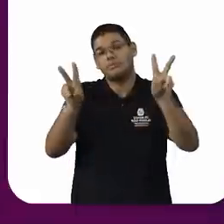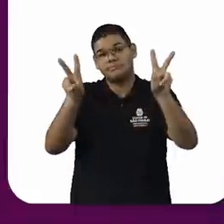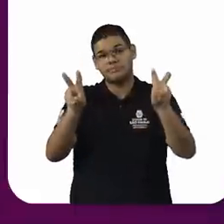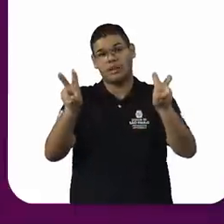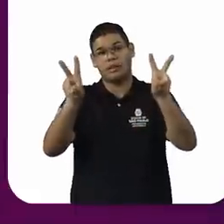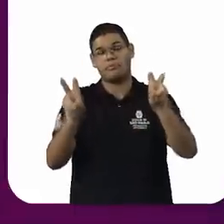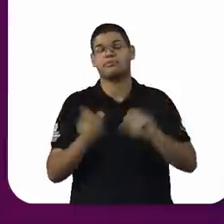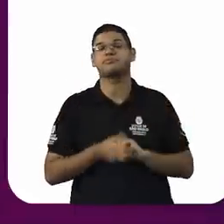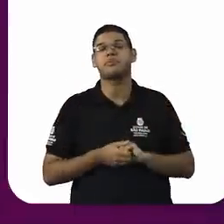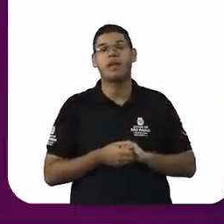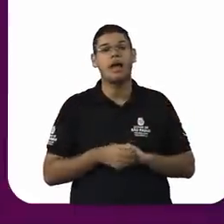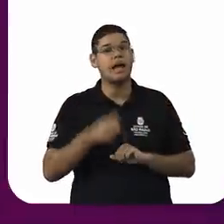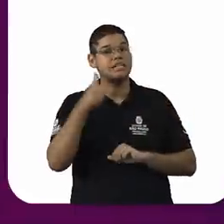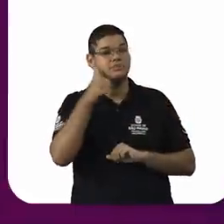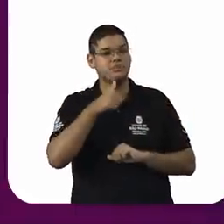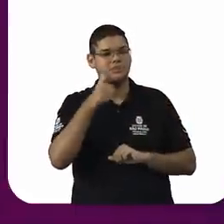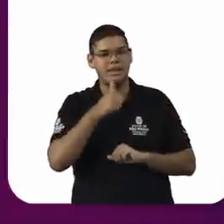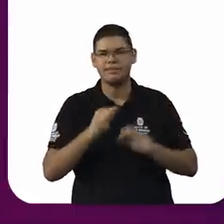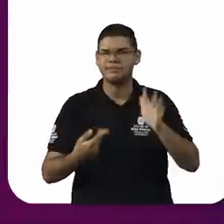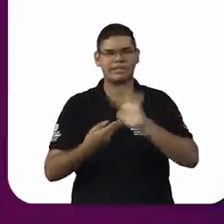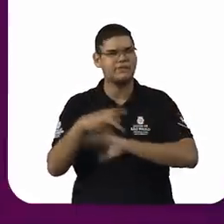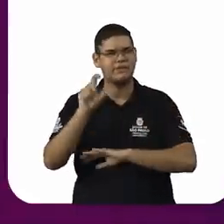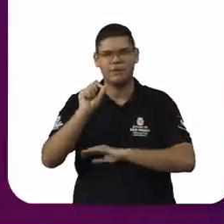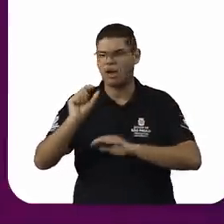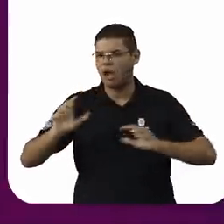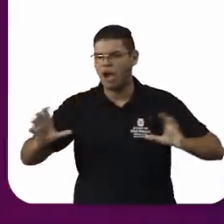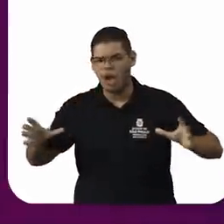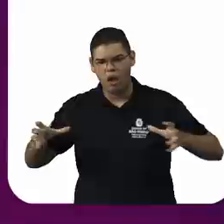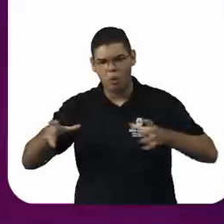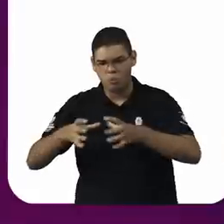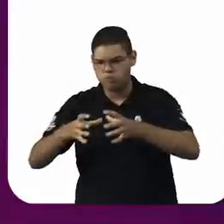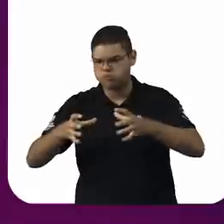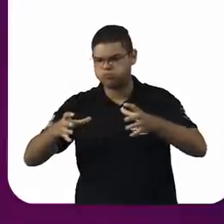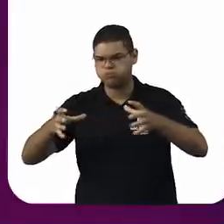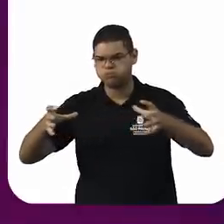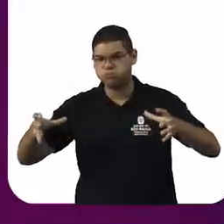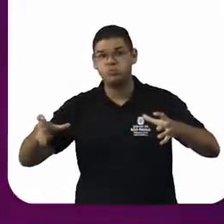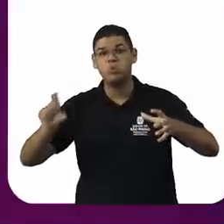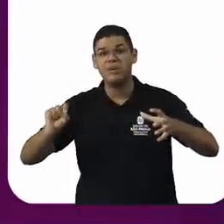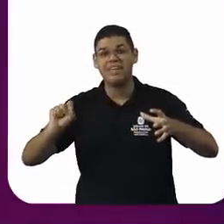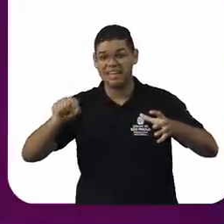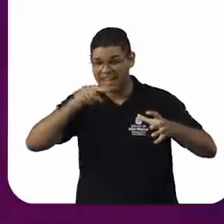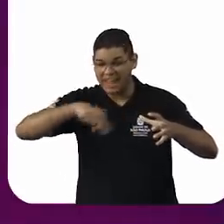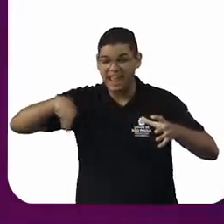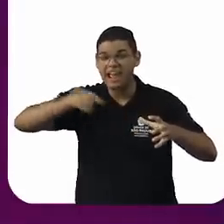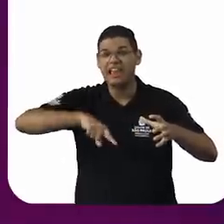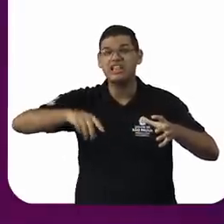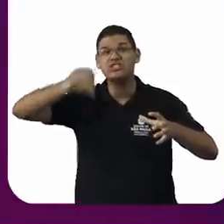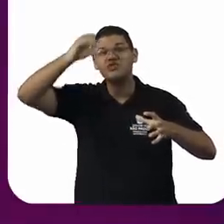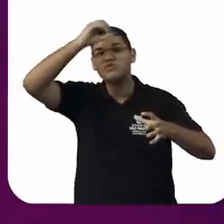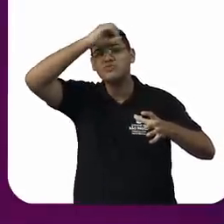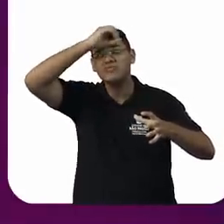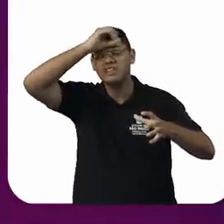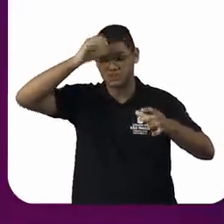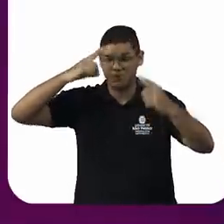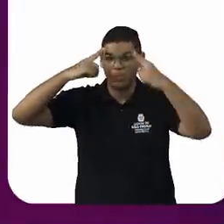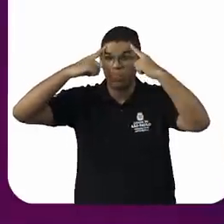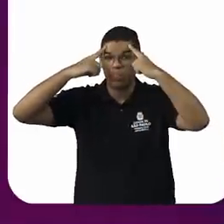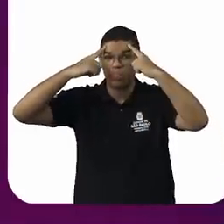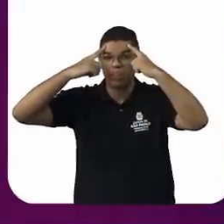de vítimas do assédio sexual. Mas, doutora Adriana, existe outra categoria